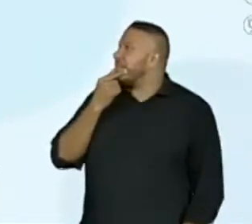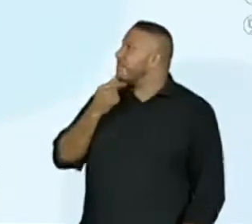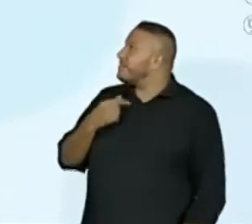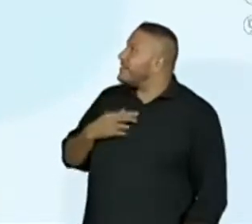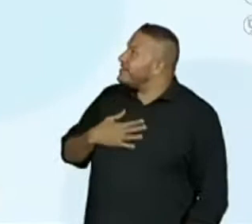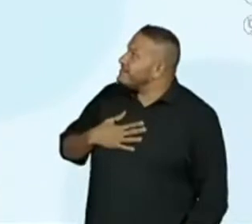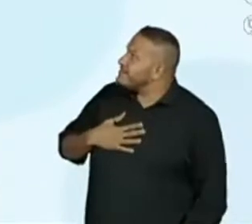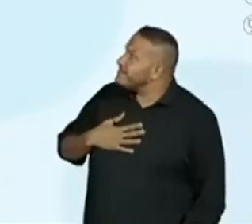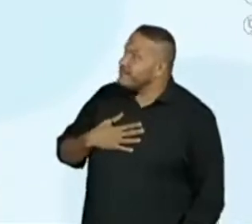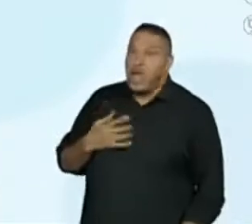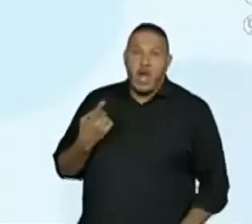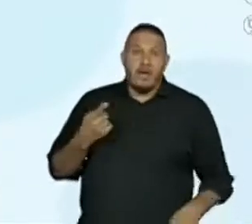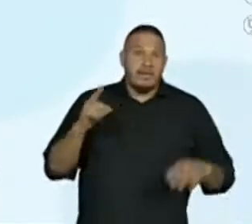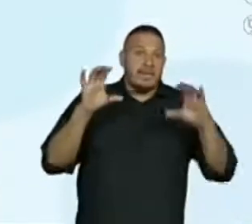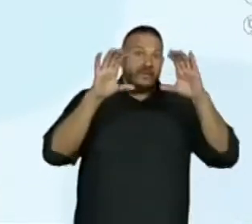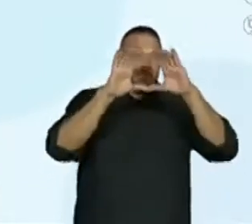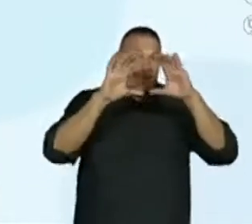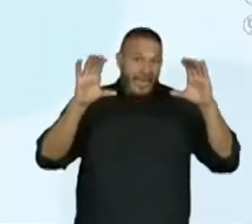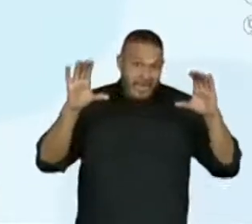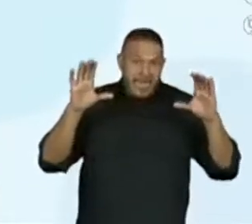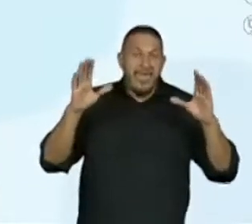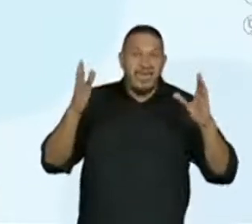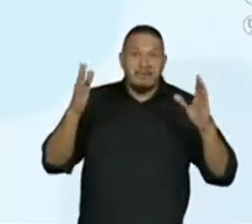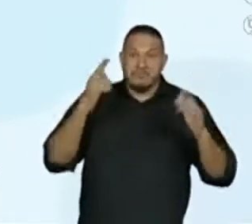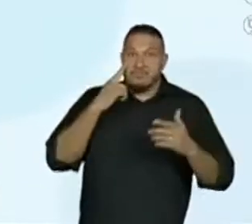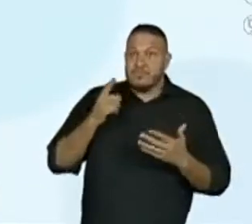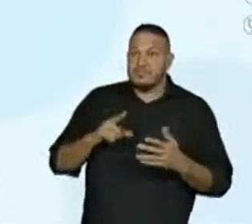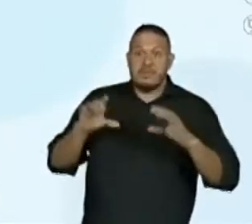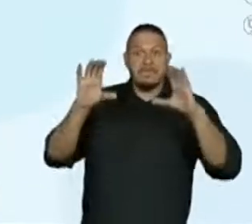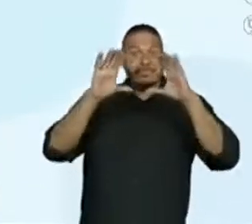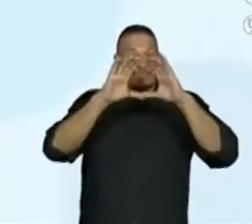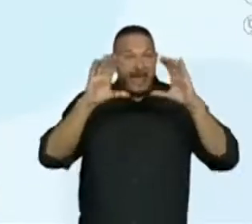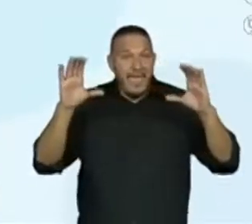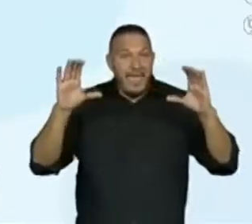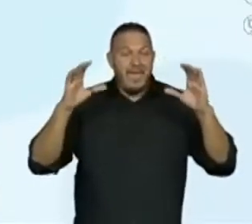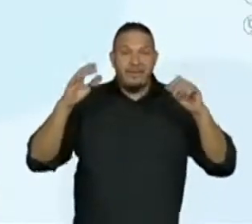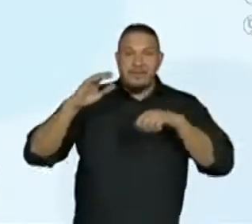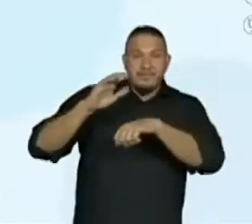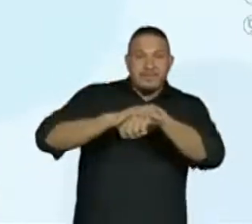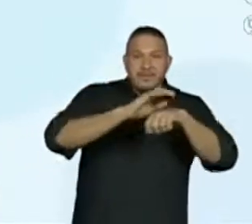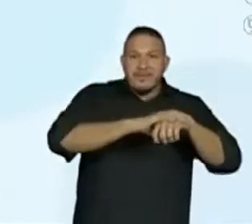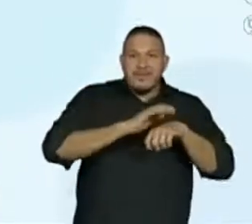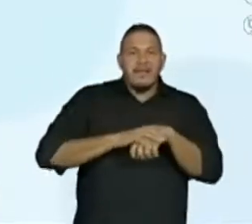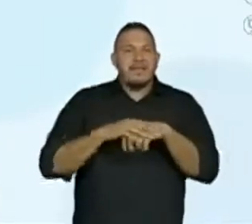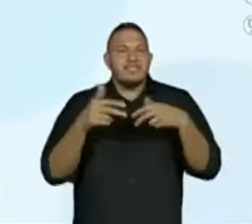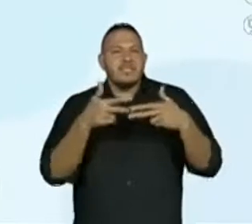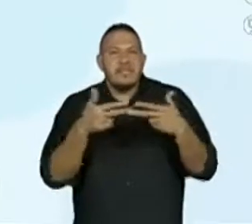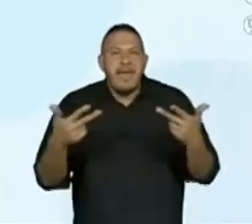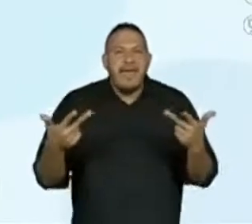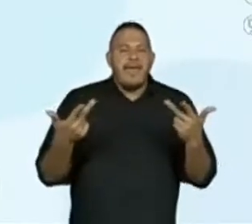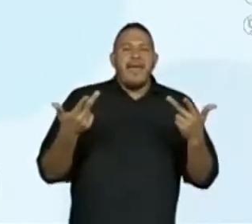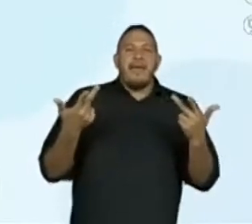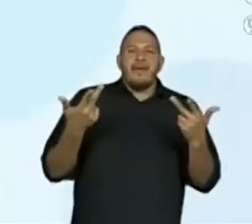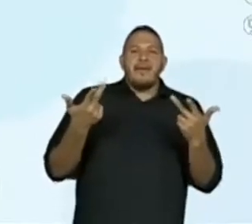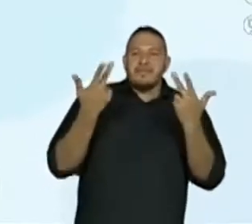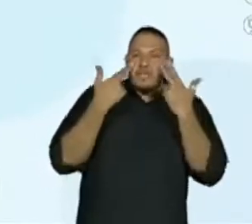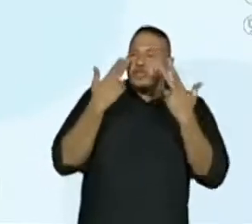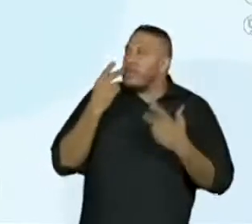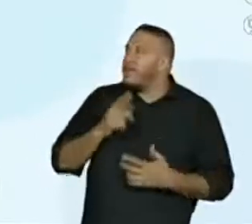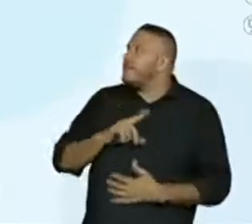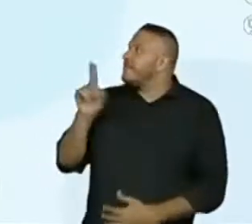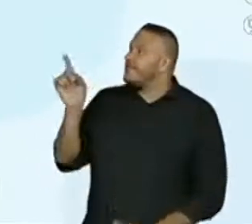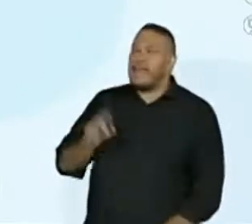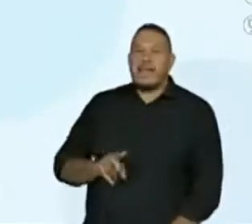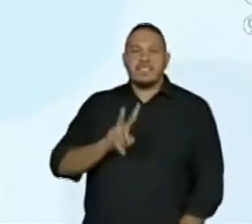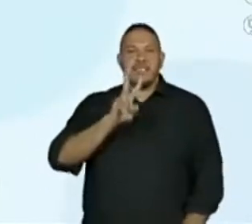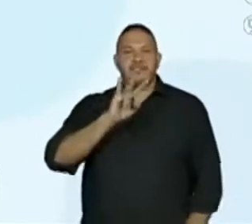É o céu. A gente tem um destaque aí para o céu, para as cores do céu, para a natureza. A Via Láctea,